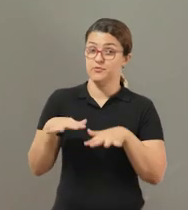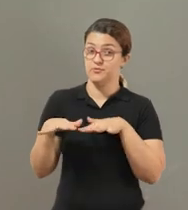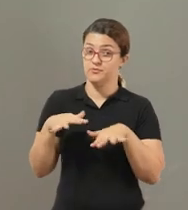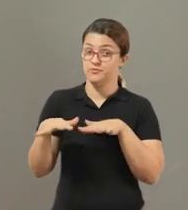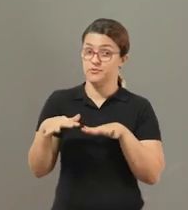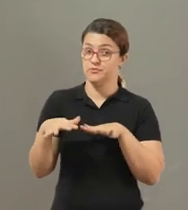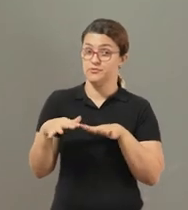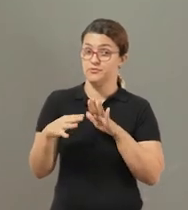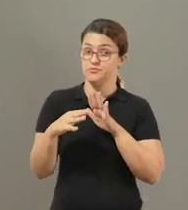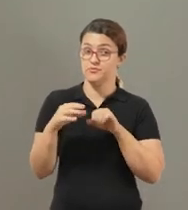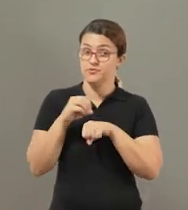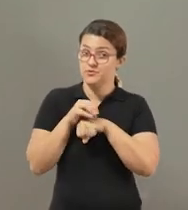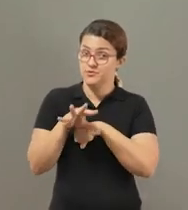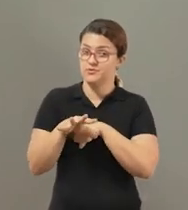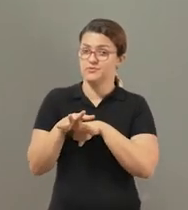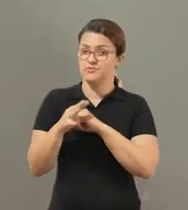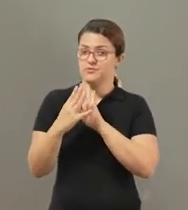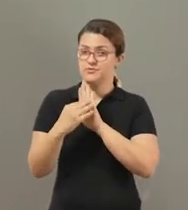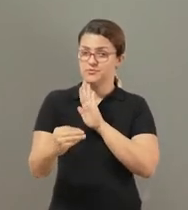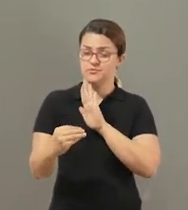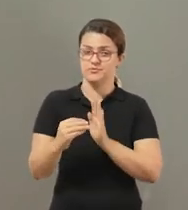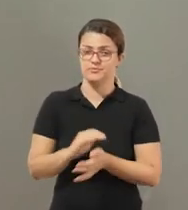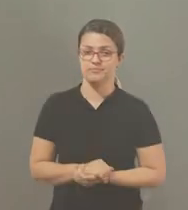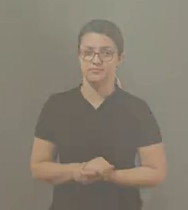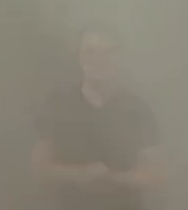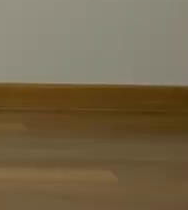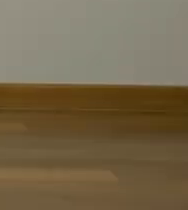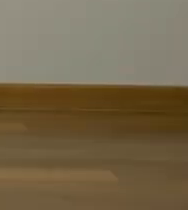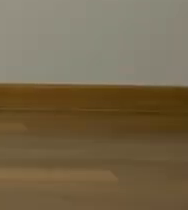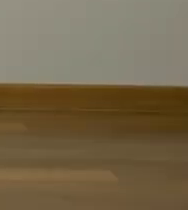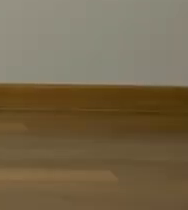Então acompanhe agora algumas posições Que eu vou sugerir para vocês Tá?